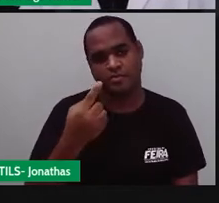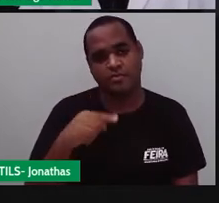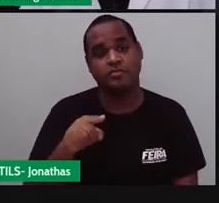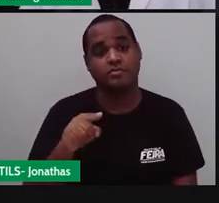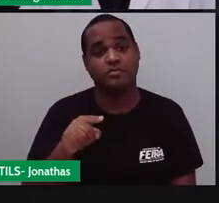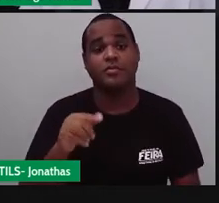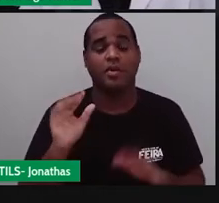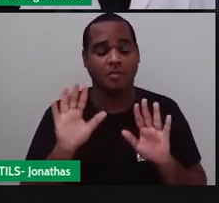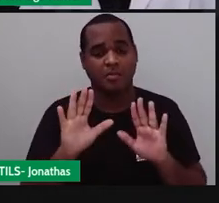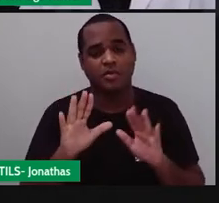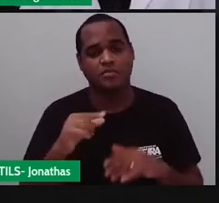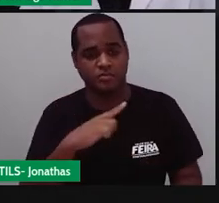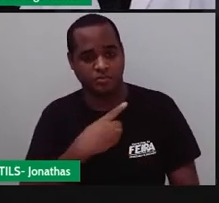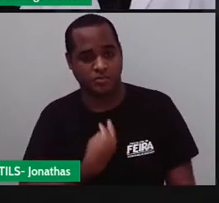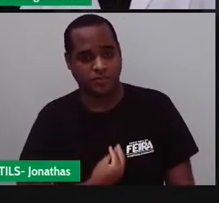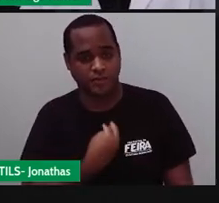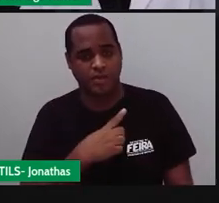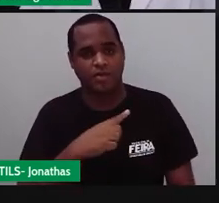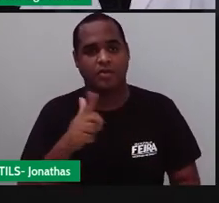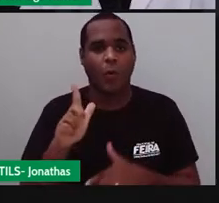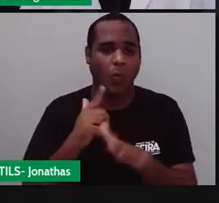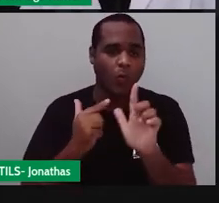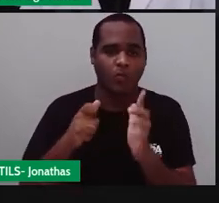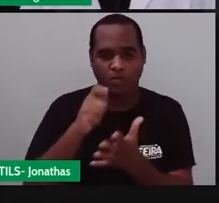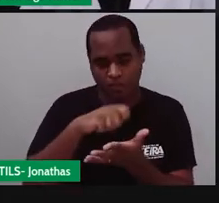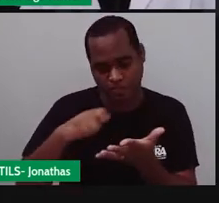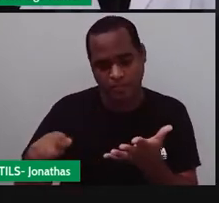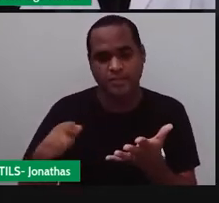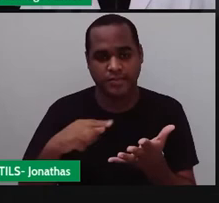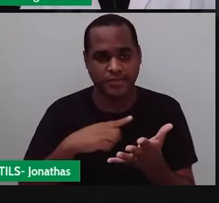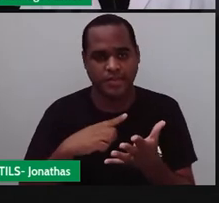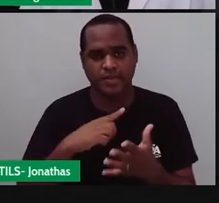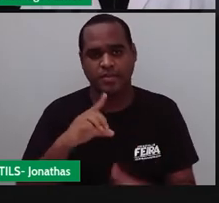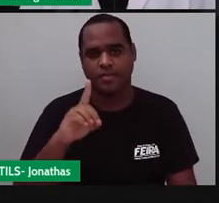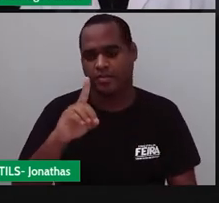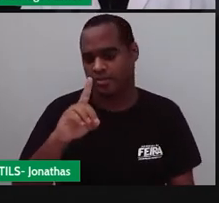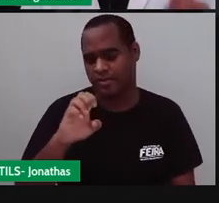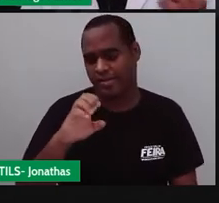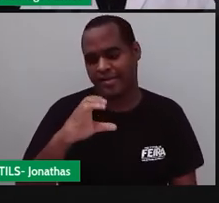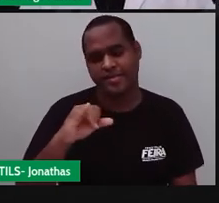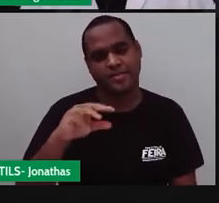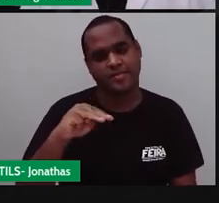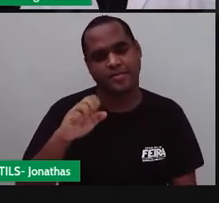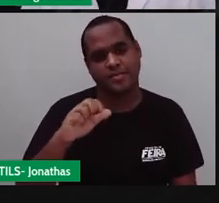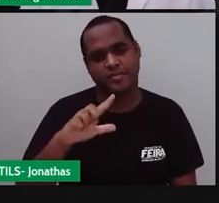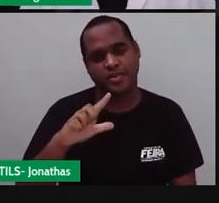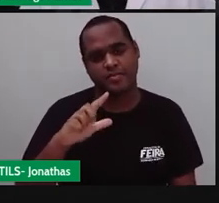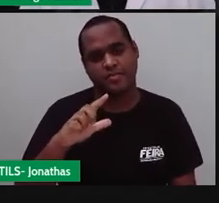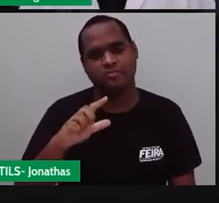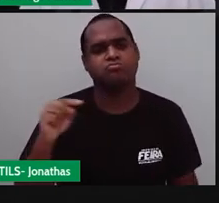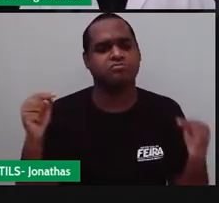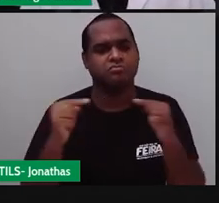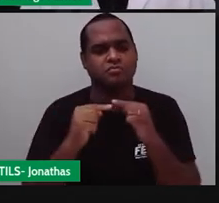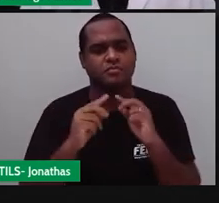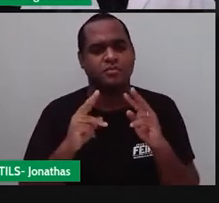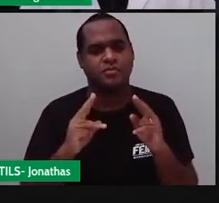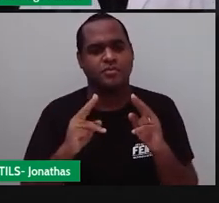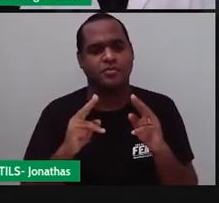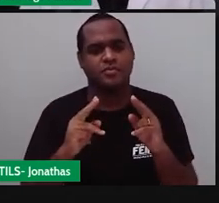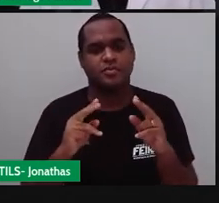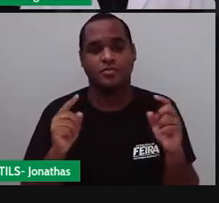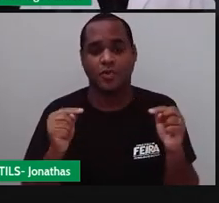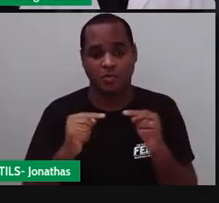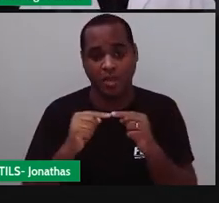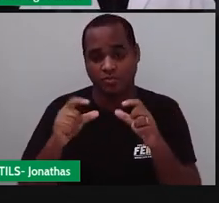Mas existe a maneira de escrever na forma decimal. E a forma decimal é a forma